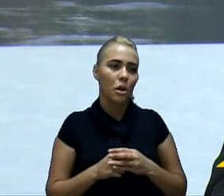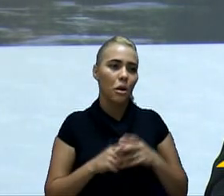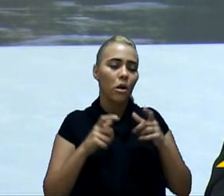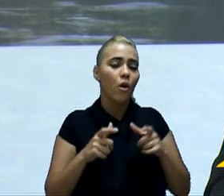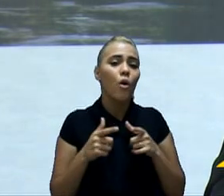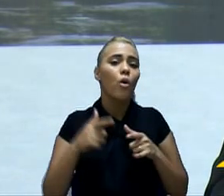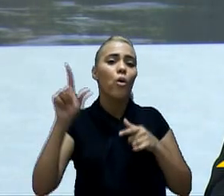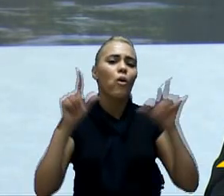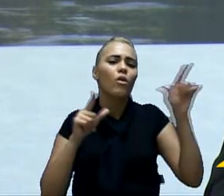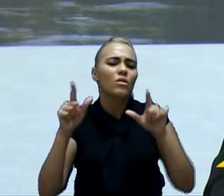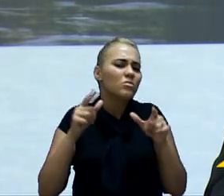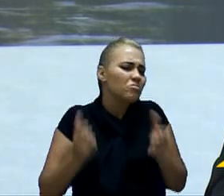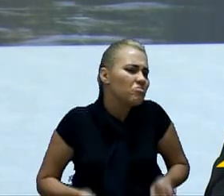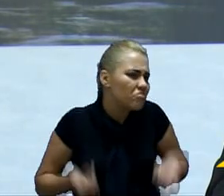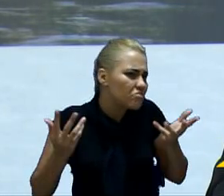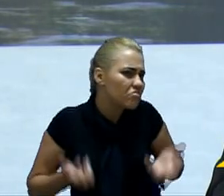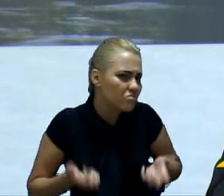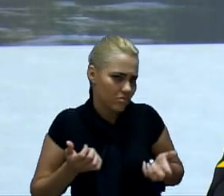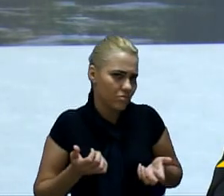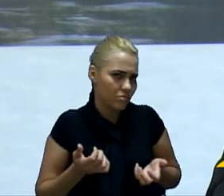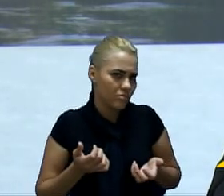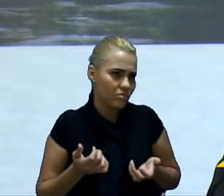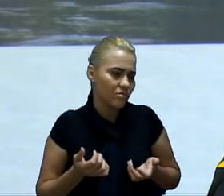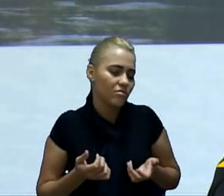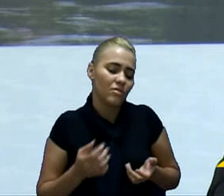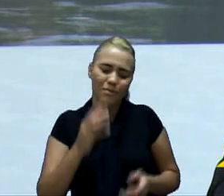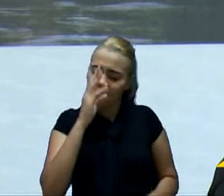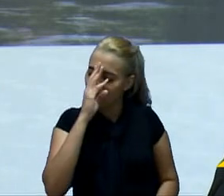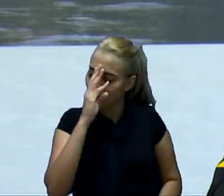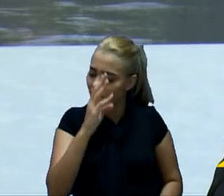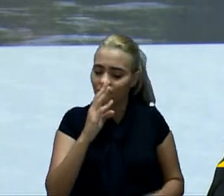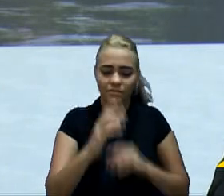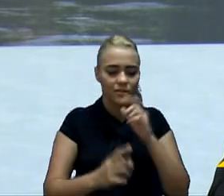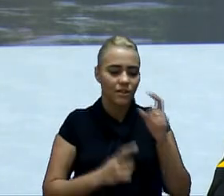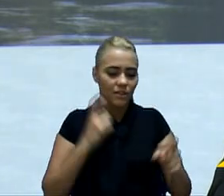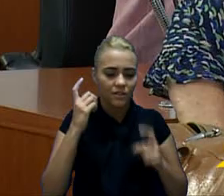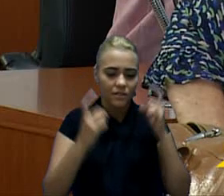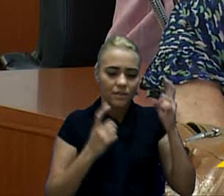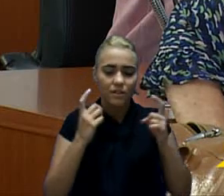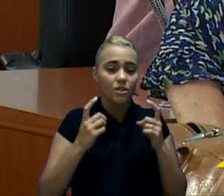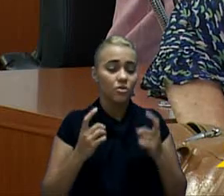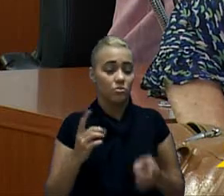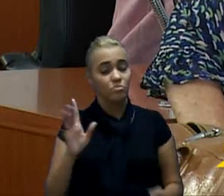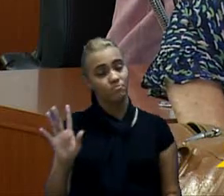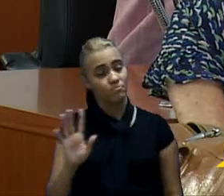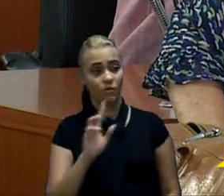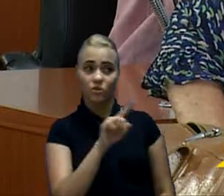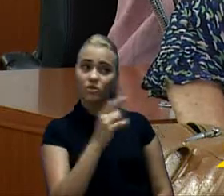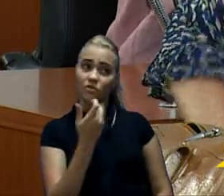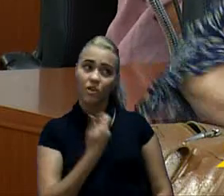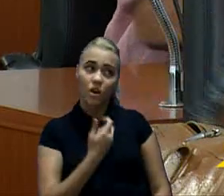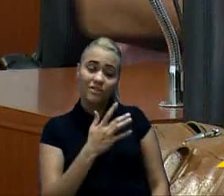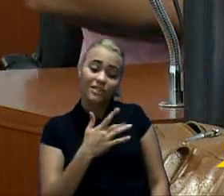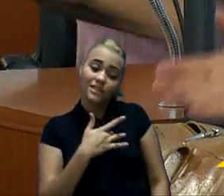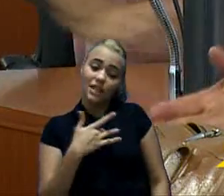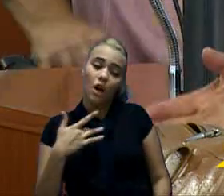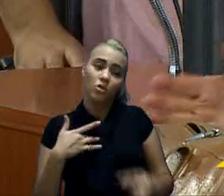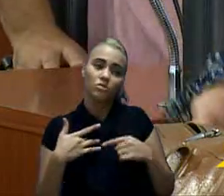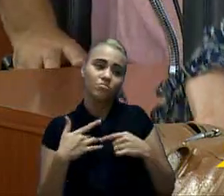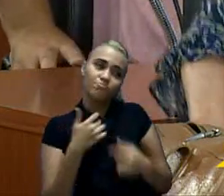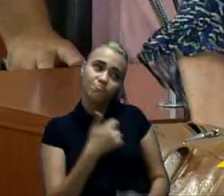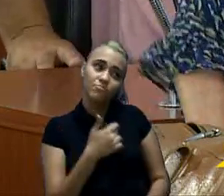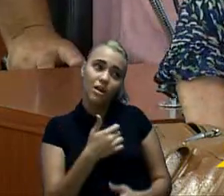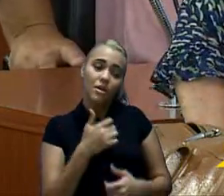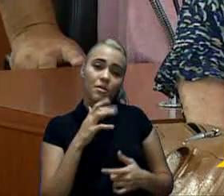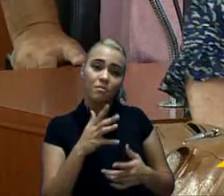Em que setor? Essa foi a nossa principal preocupação. Naturalmente, que uma nova... Se disser para mim que foi a saúde, eu posso até entender, mas nós recebemos